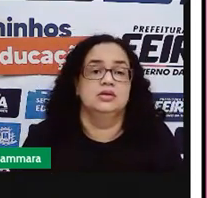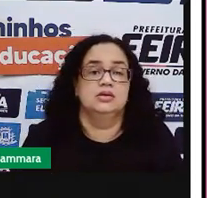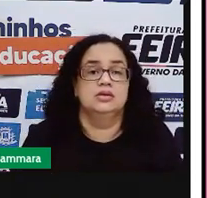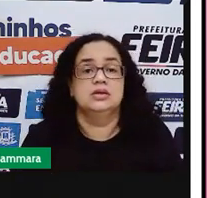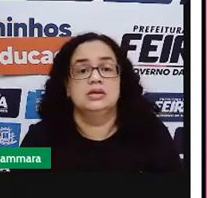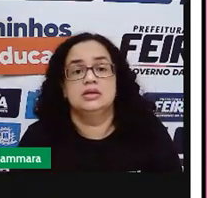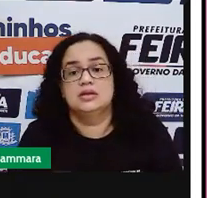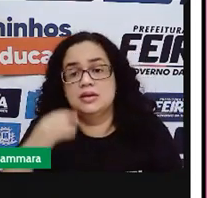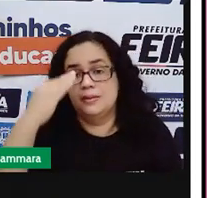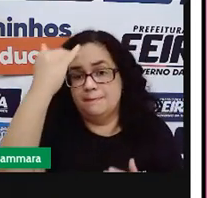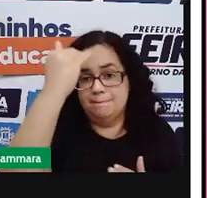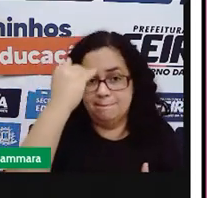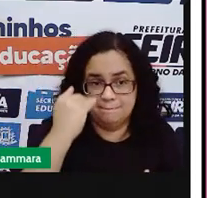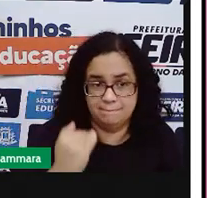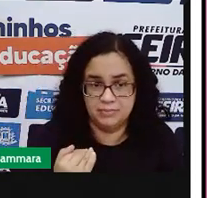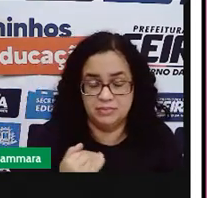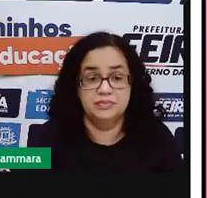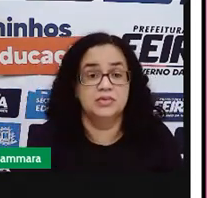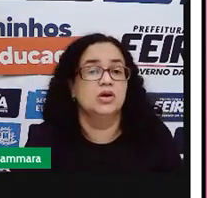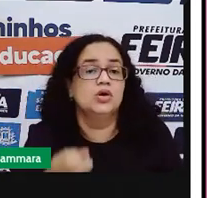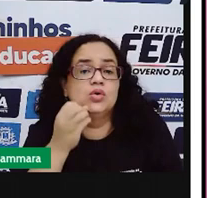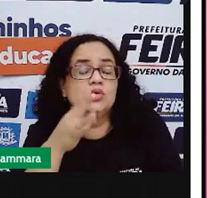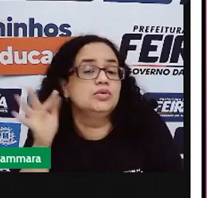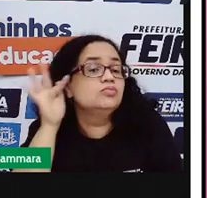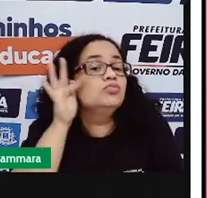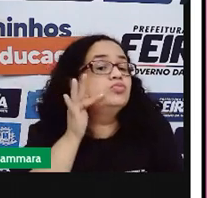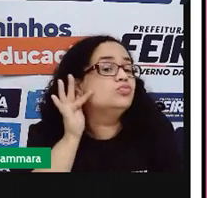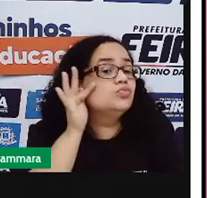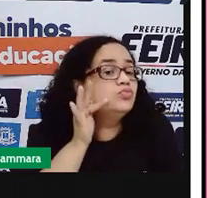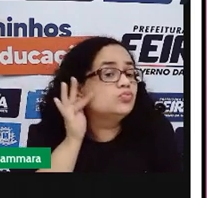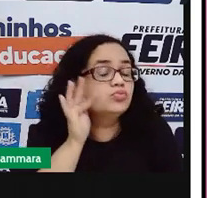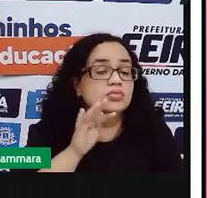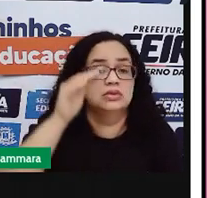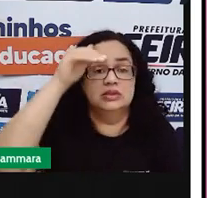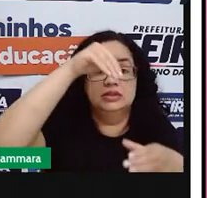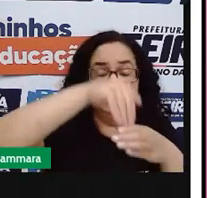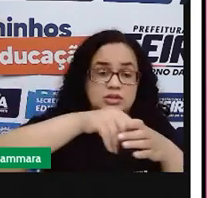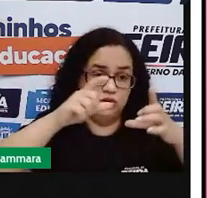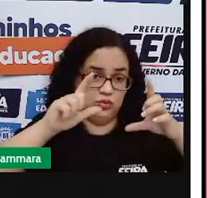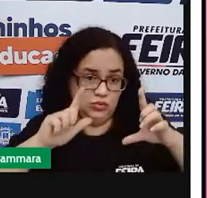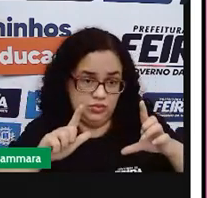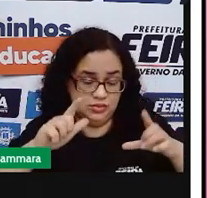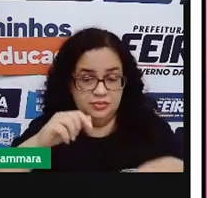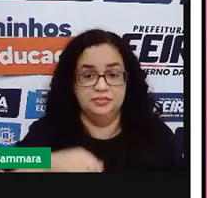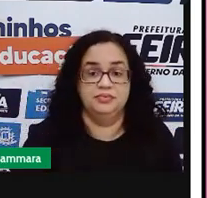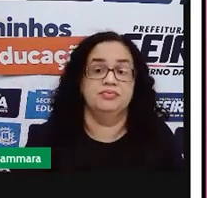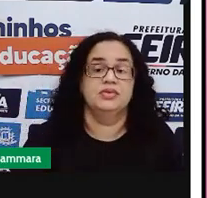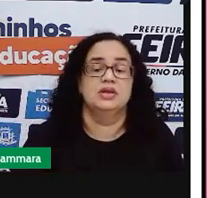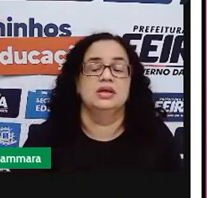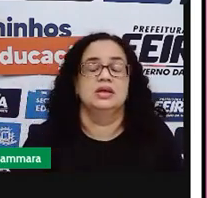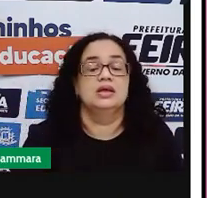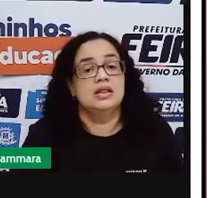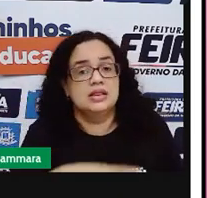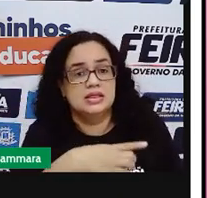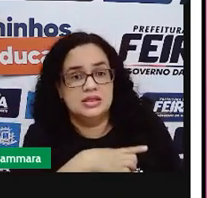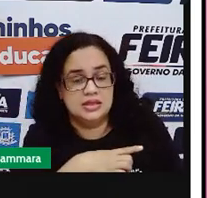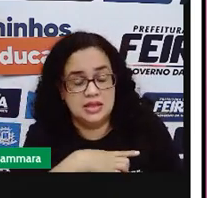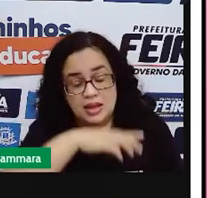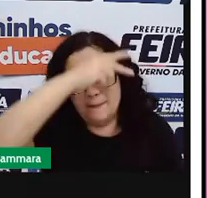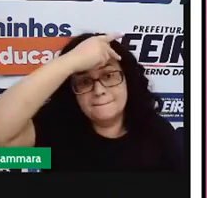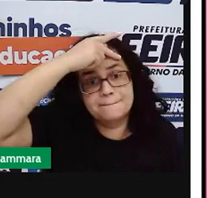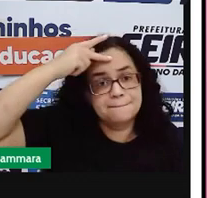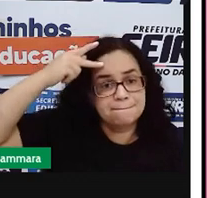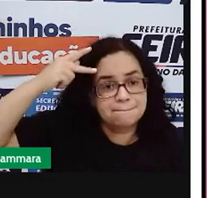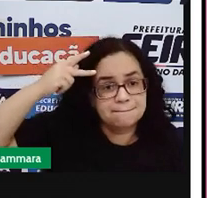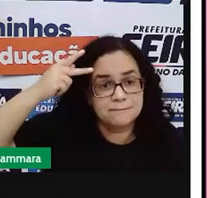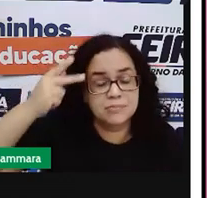que embaixo tem o sabor da fruta dentro do saquinho. Isso quer convencer o consumidor